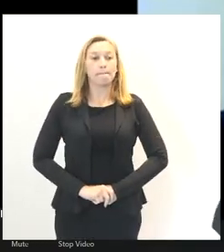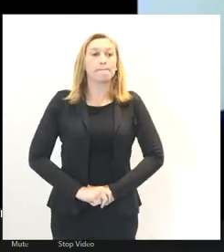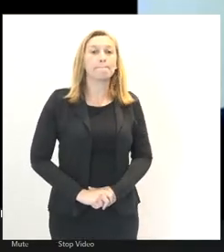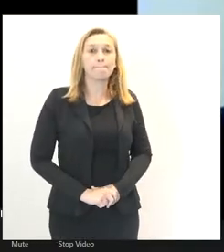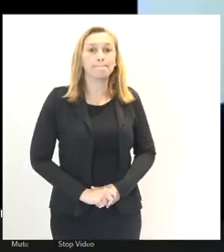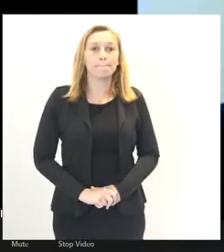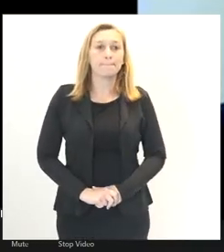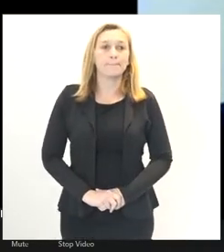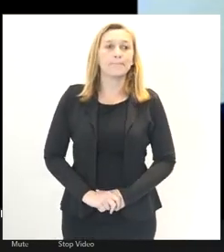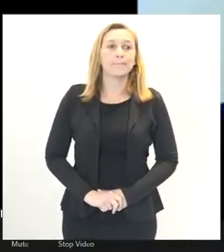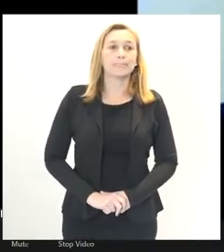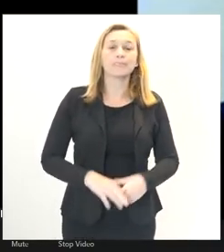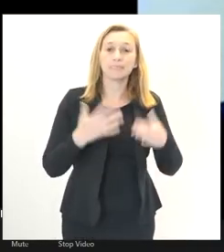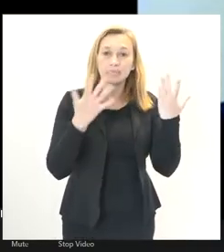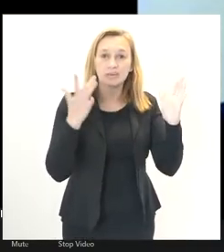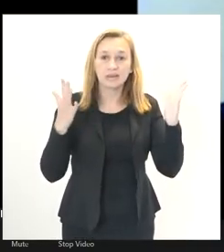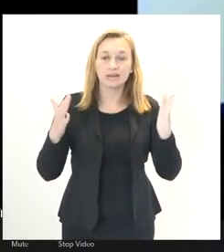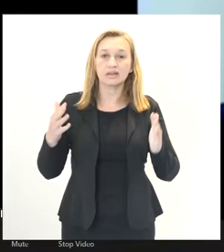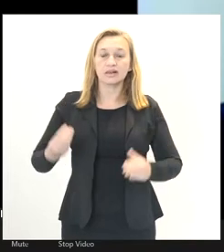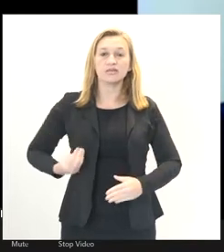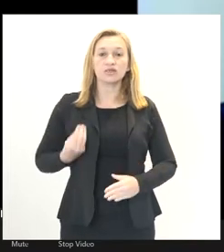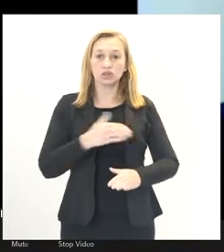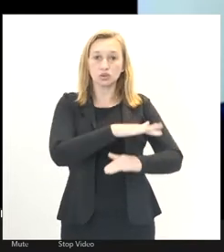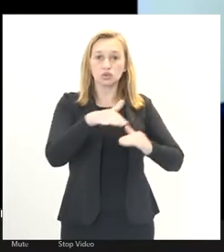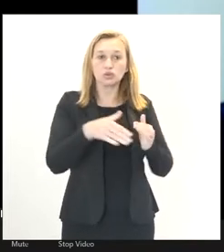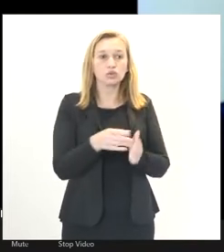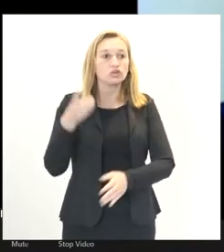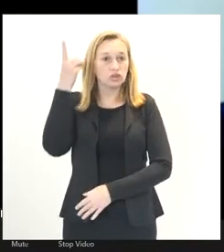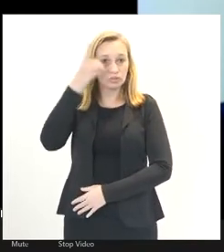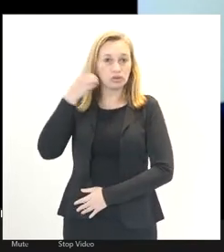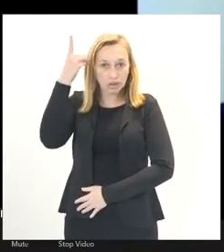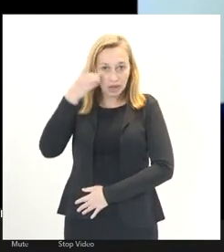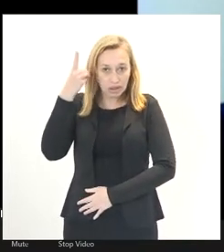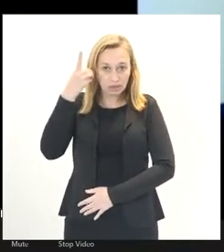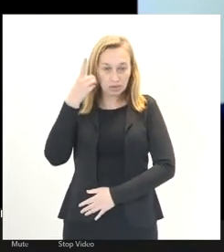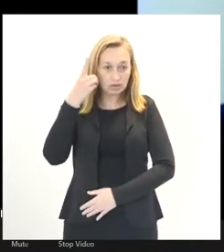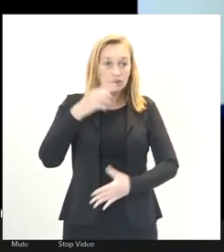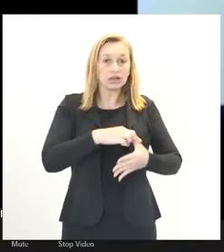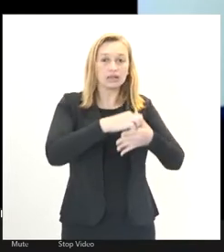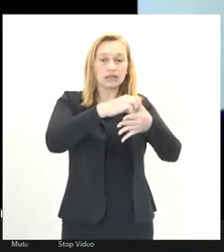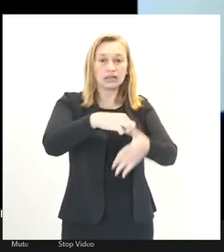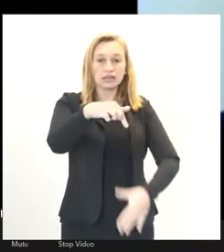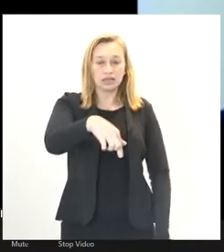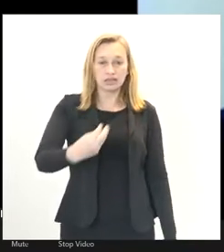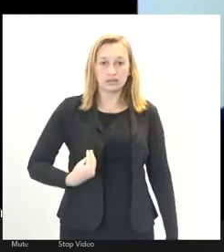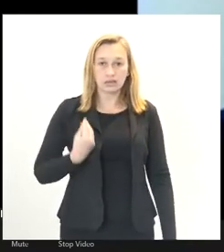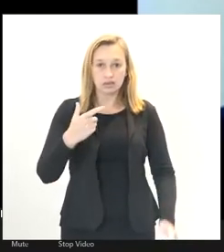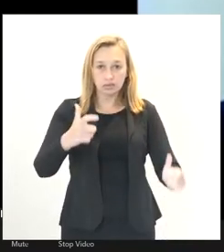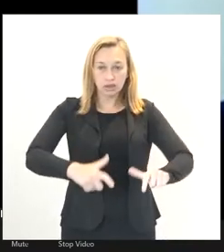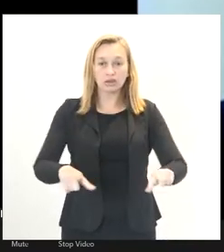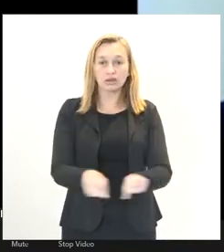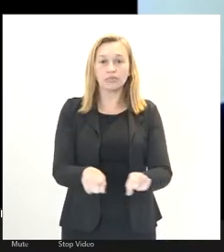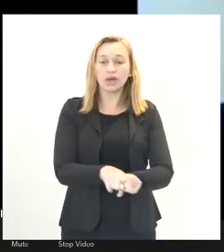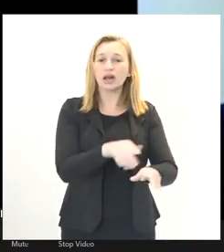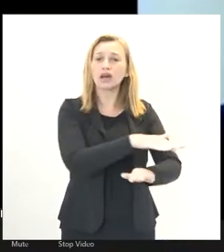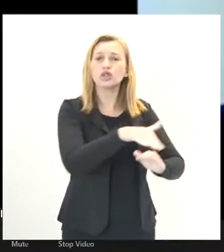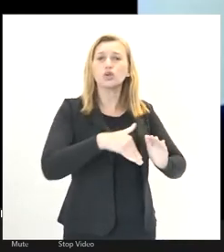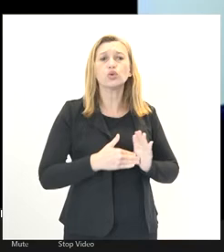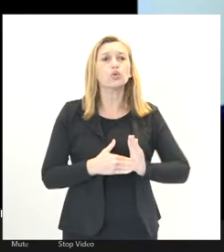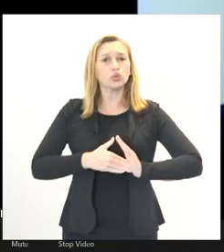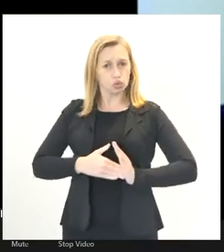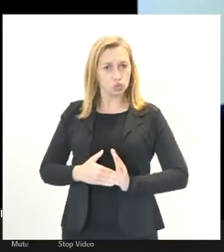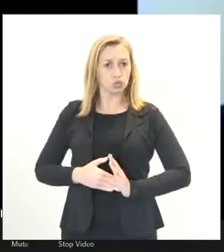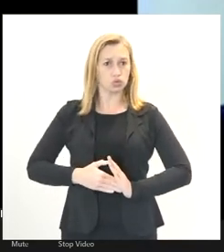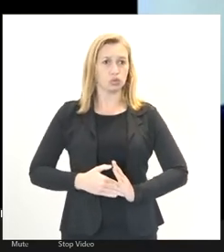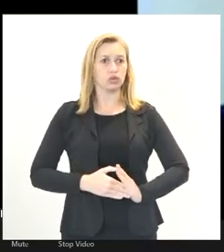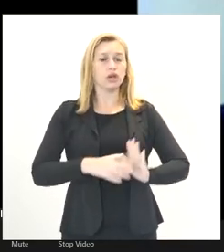saudando a presença das autoridades, parlamentares, das entidades, das lideranças aqui presentes. Saudar a todos na figura do